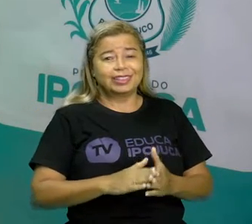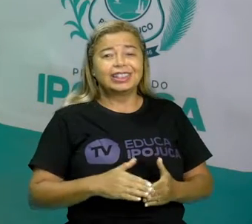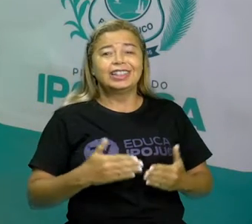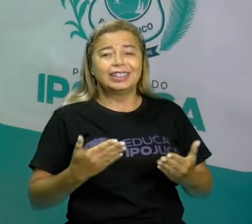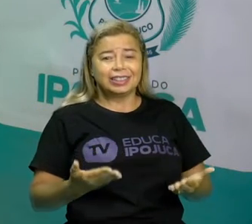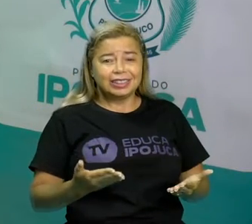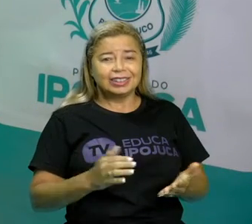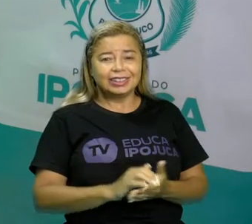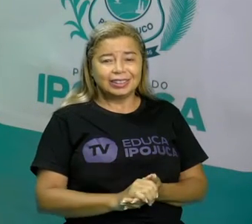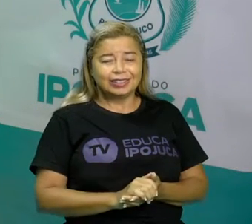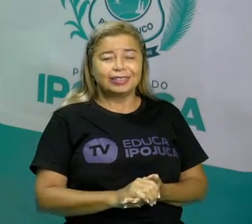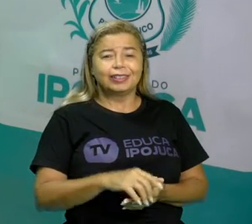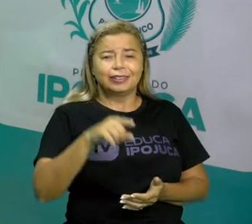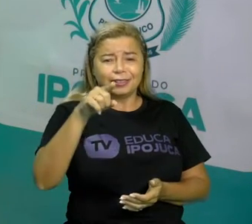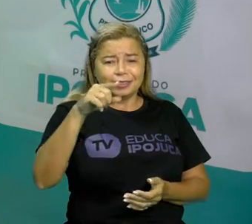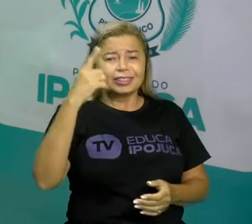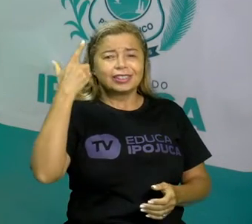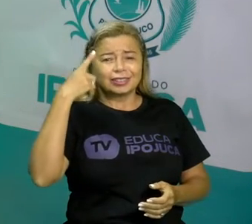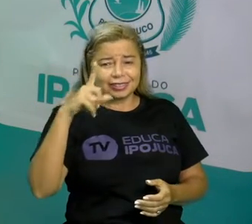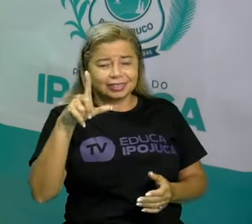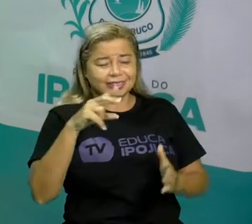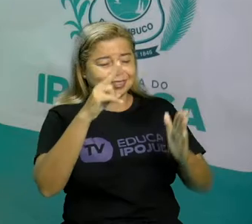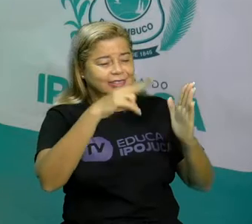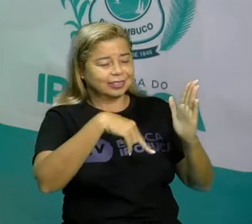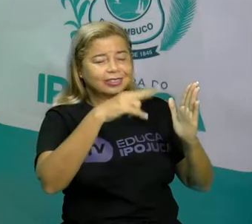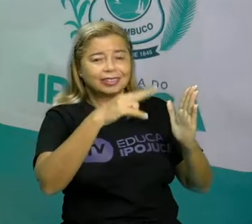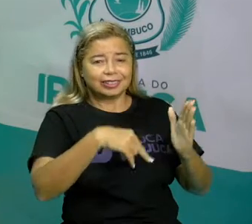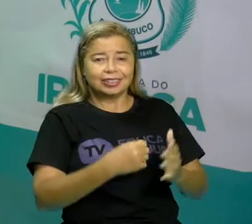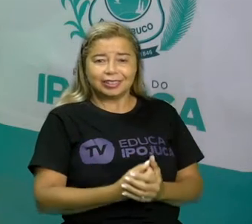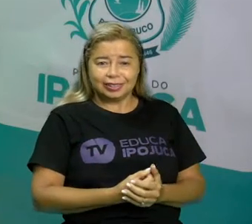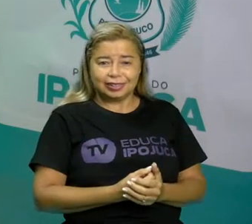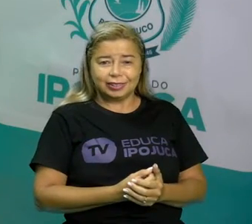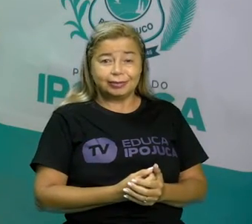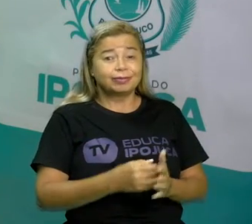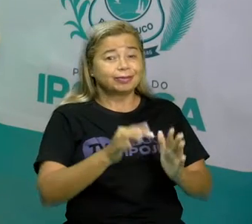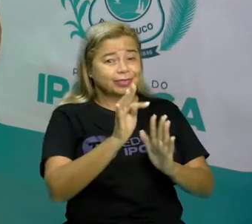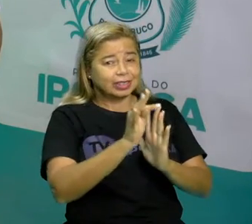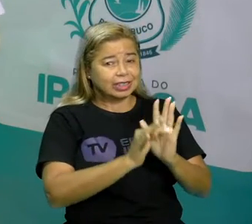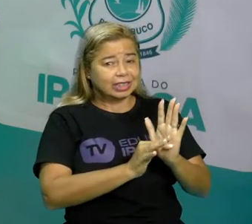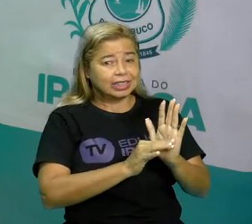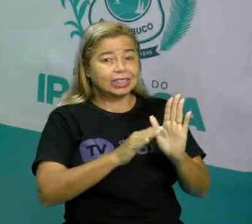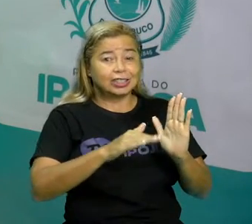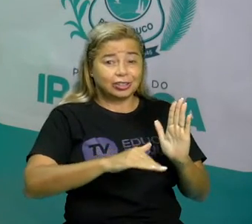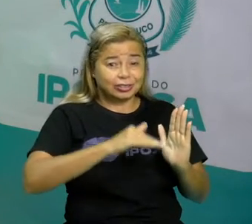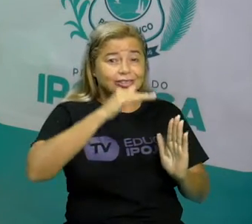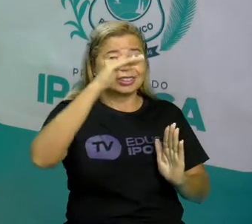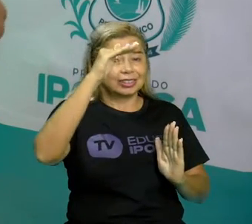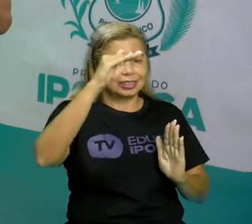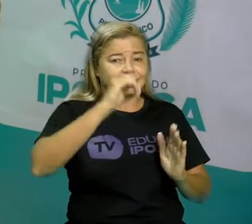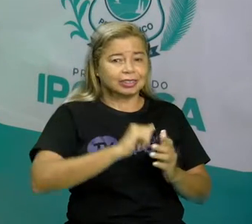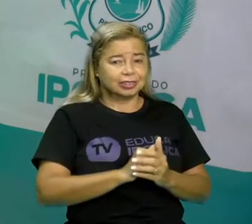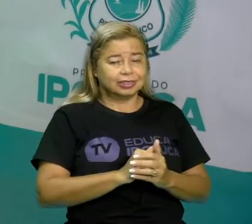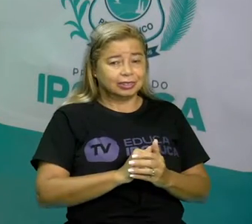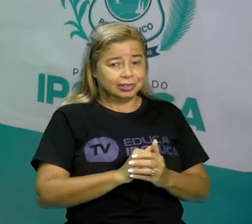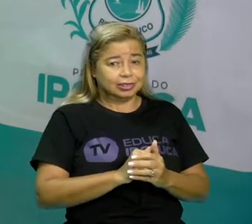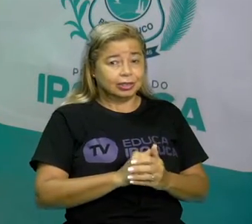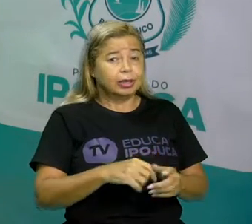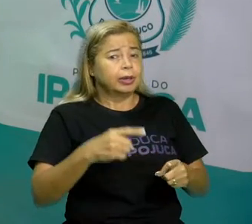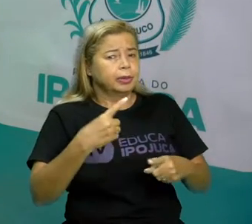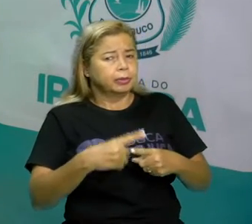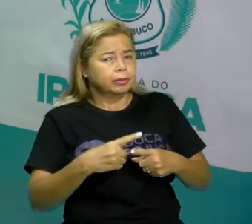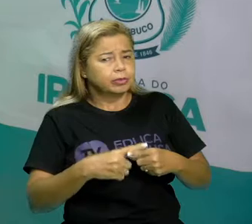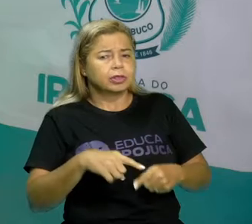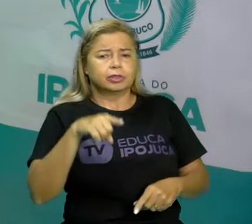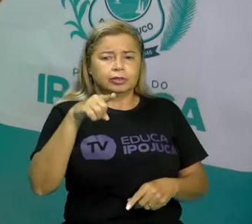Foi maiorzinho esse texto do que o texto da aula passada. Mas, no quarto ano, nós precisamos dessa leitura